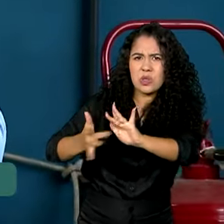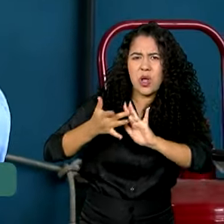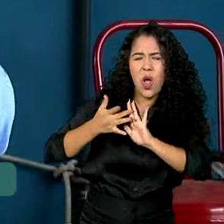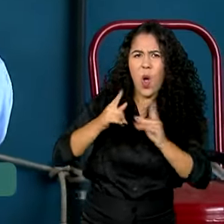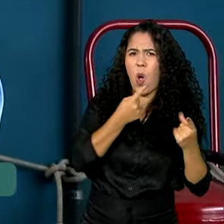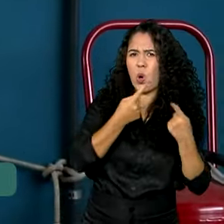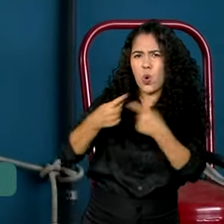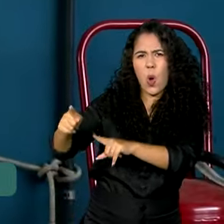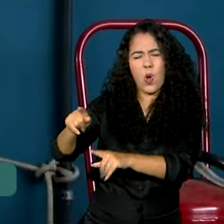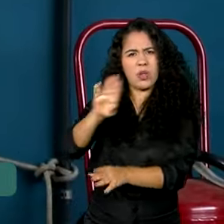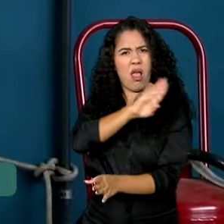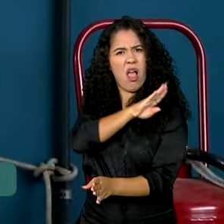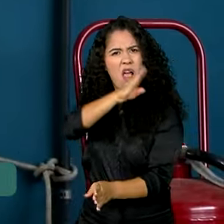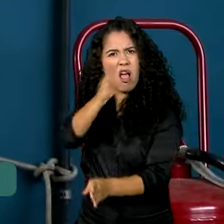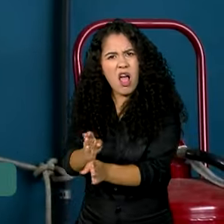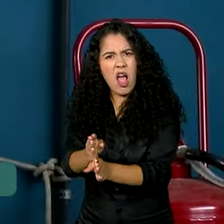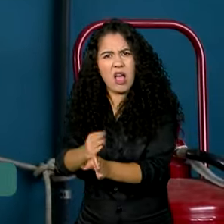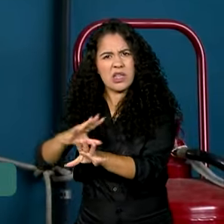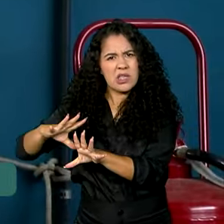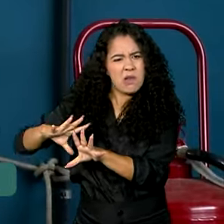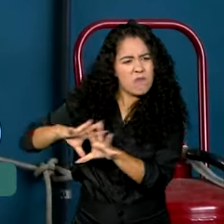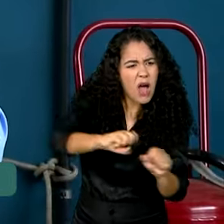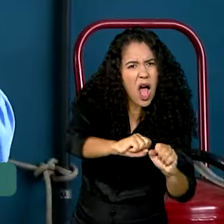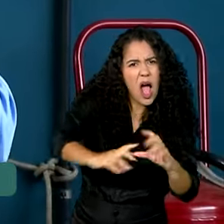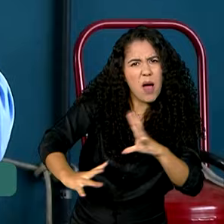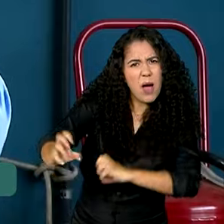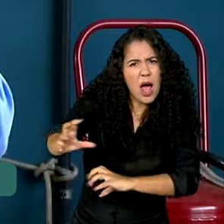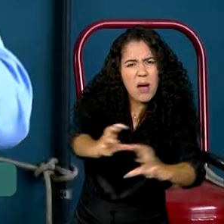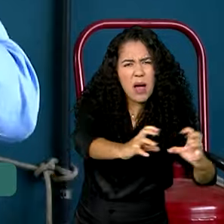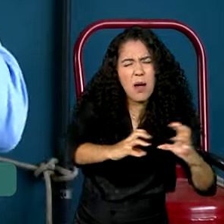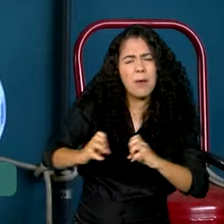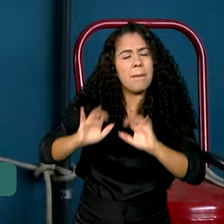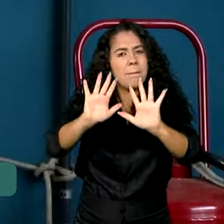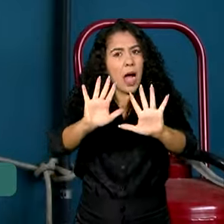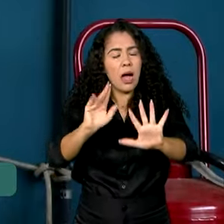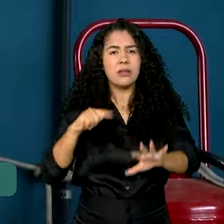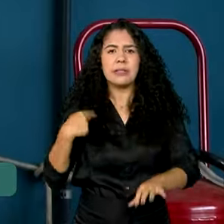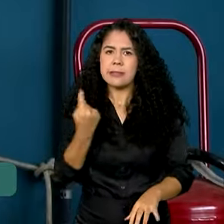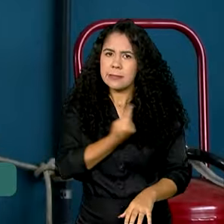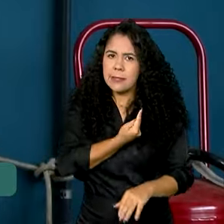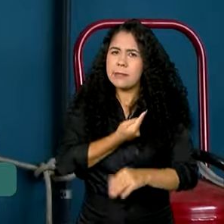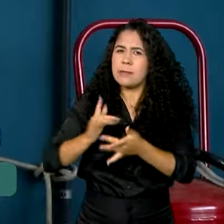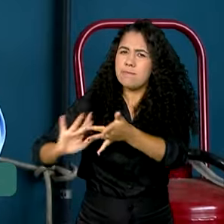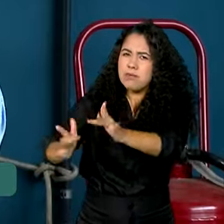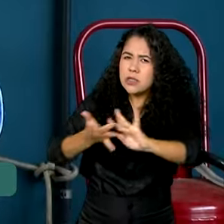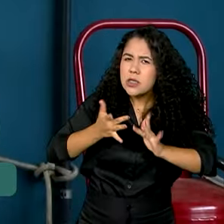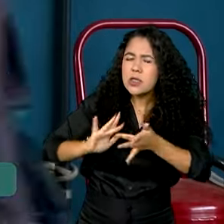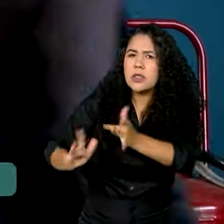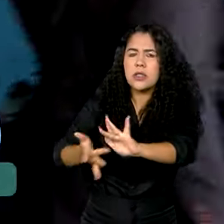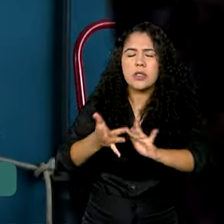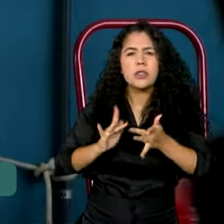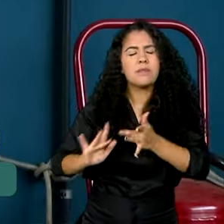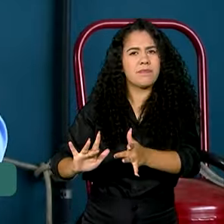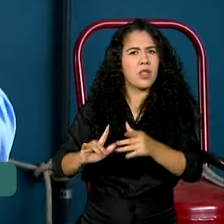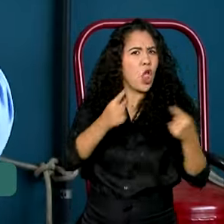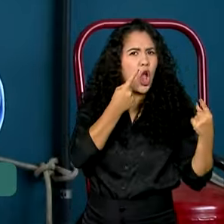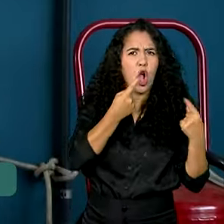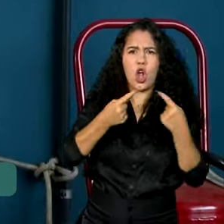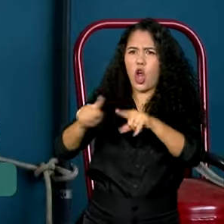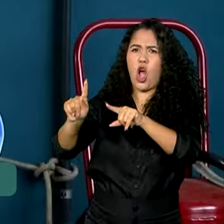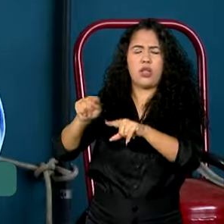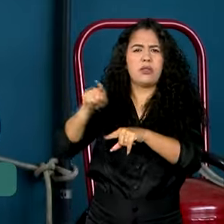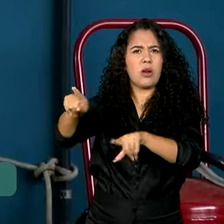Hamas de invadir Tel Aviv, mas nós temos uma posição muito dura contra o comportamento